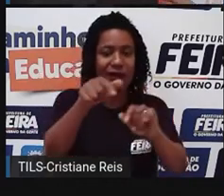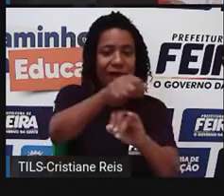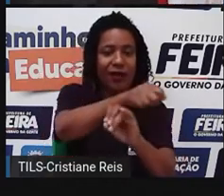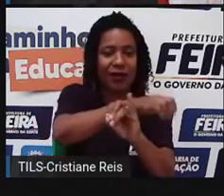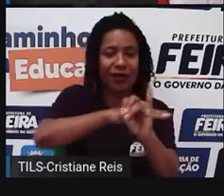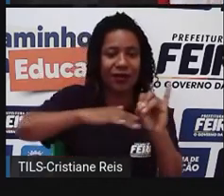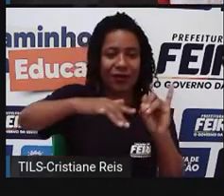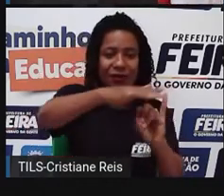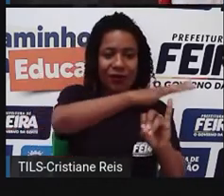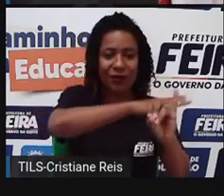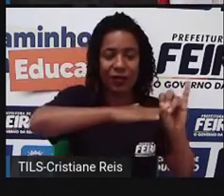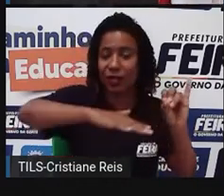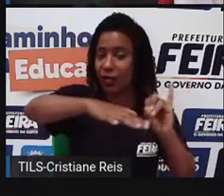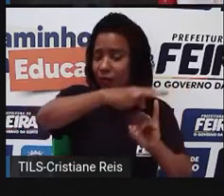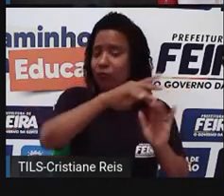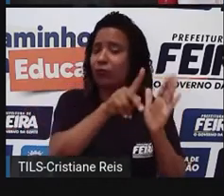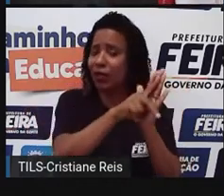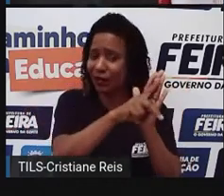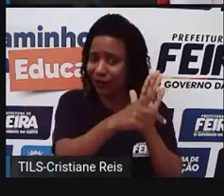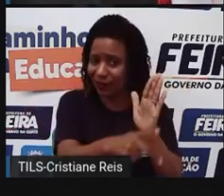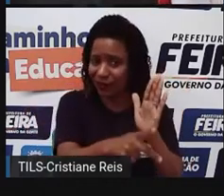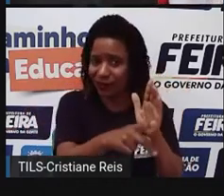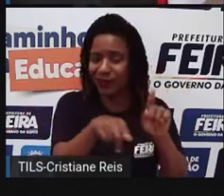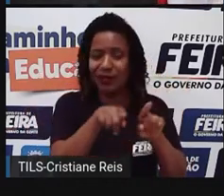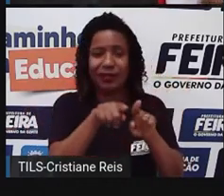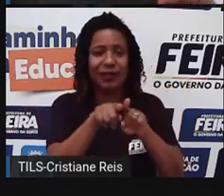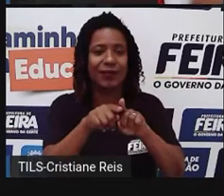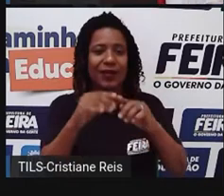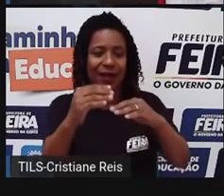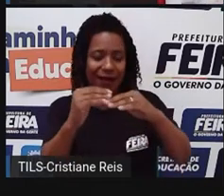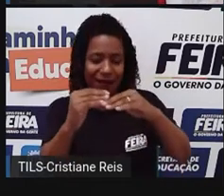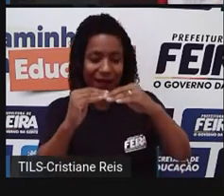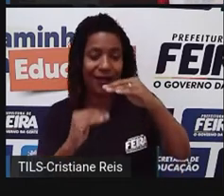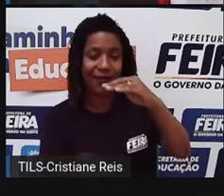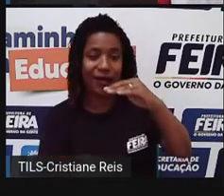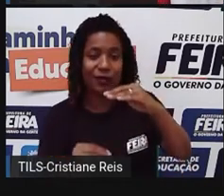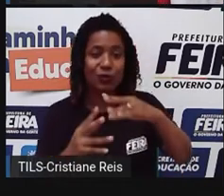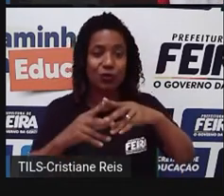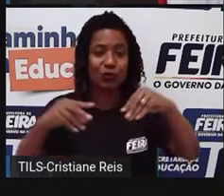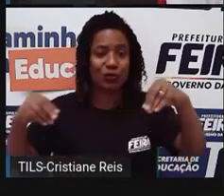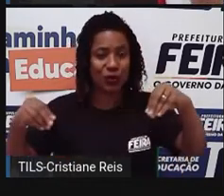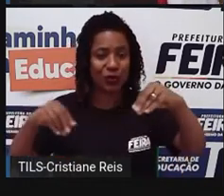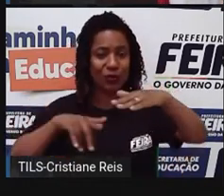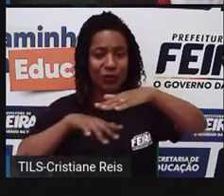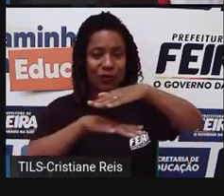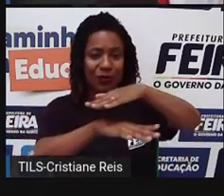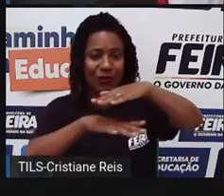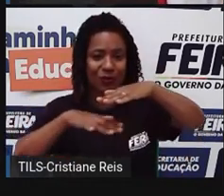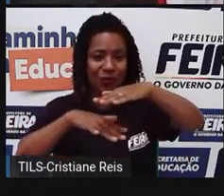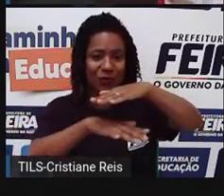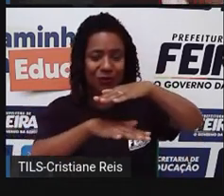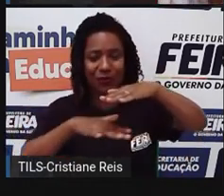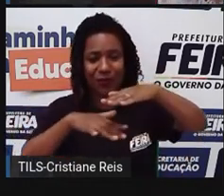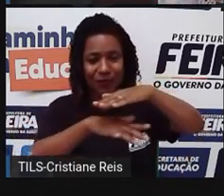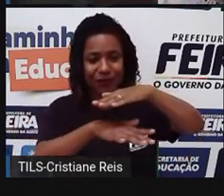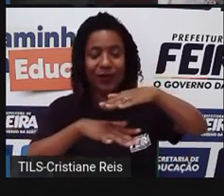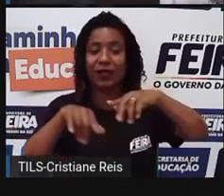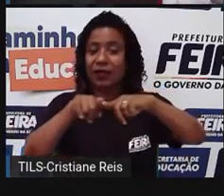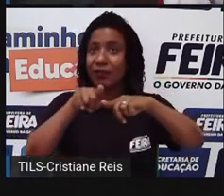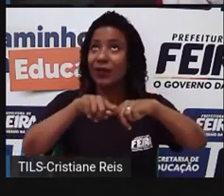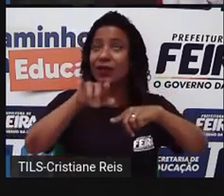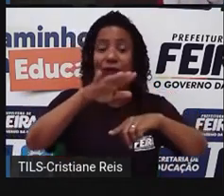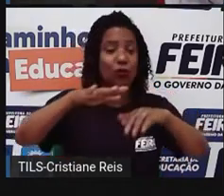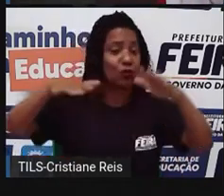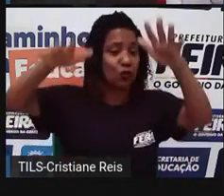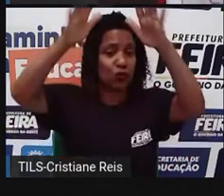subsolo, que é o que está, né, abaixo do solo, o espaço aéreo, que